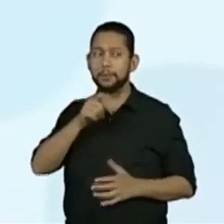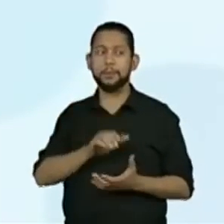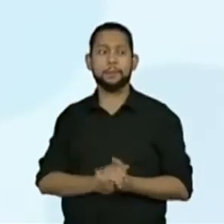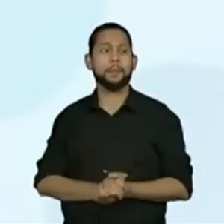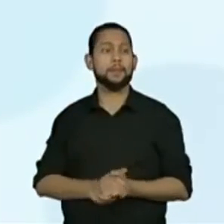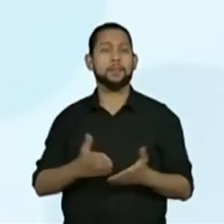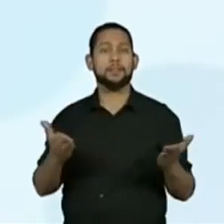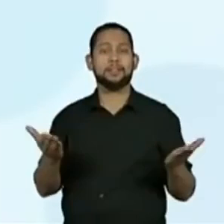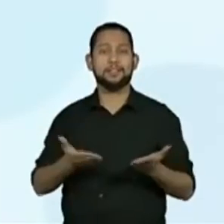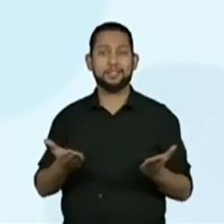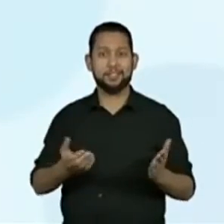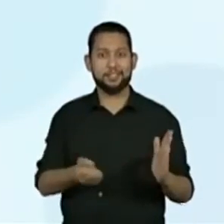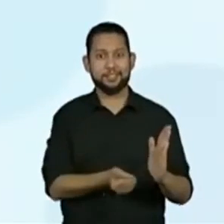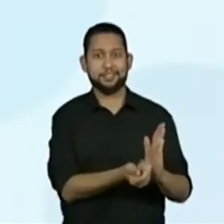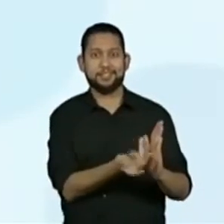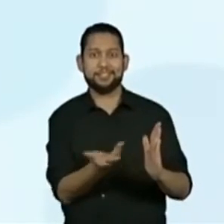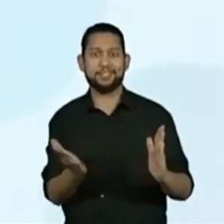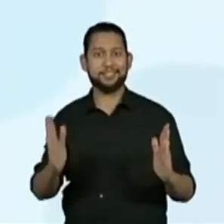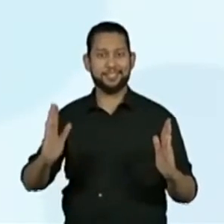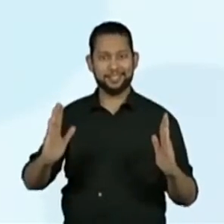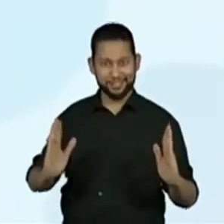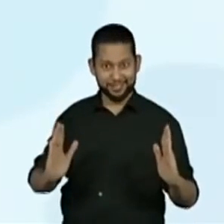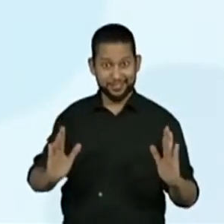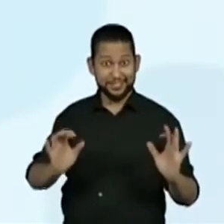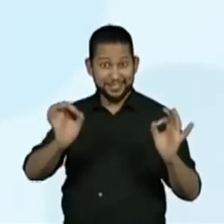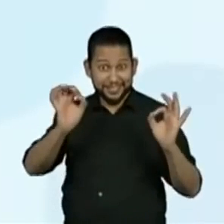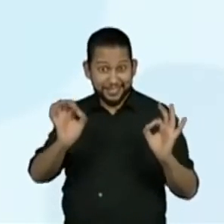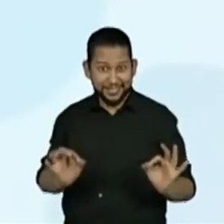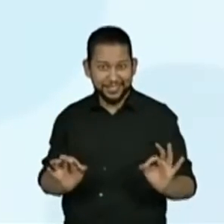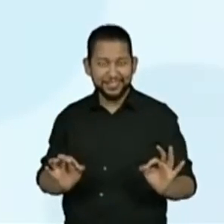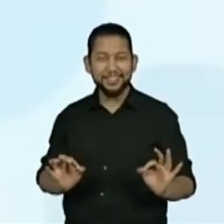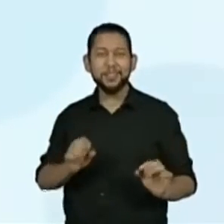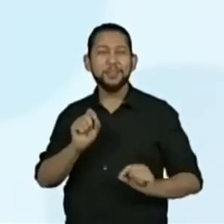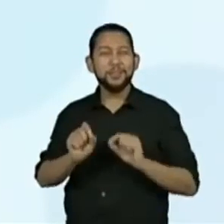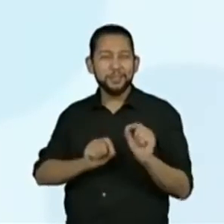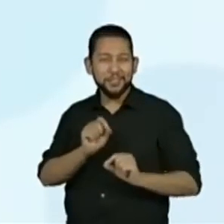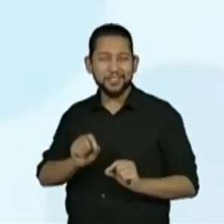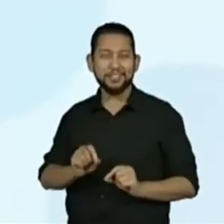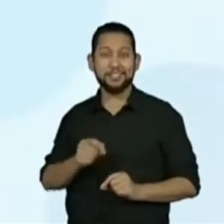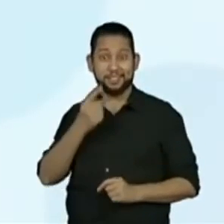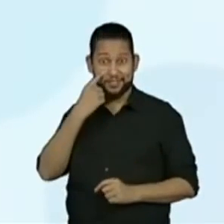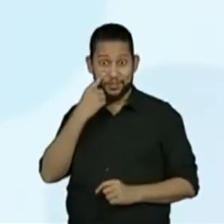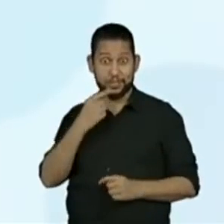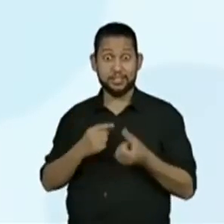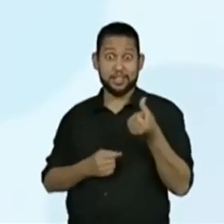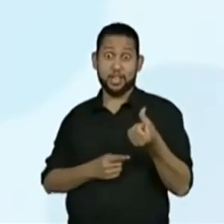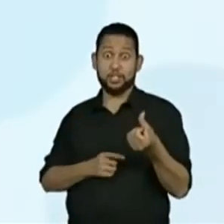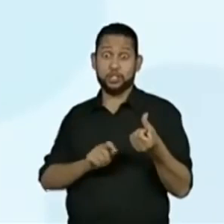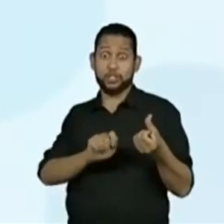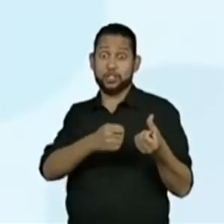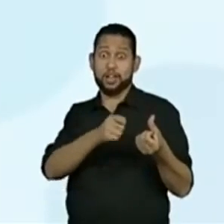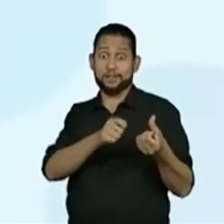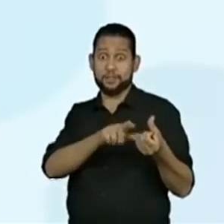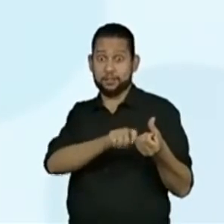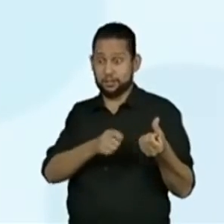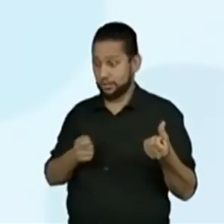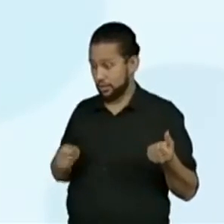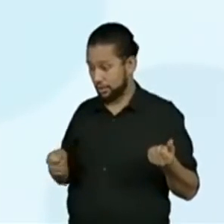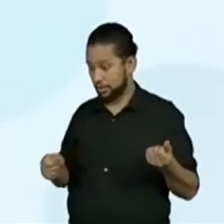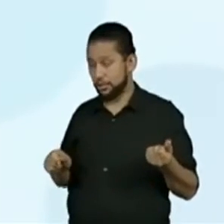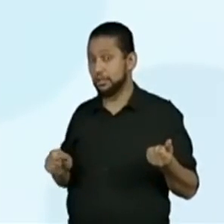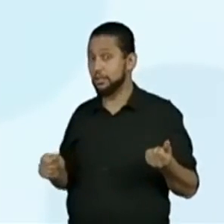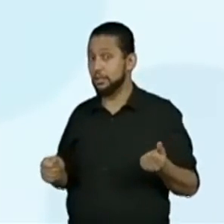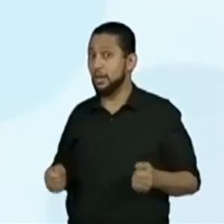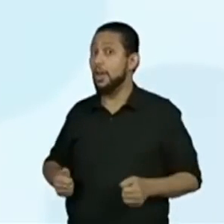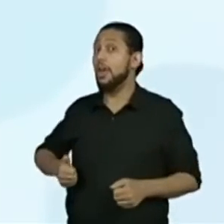o espaço amostral no experimento anterior, nesse experimento agora das seis chaves, qual é o espaço